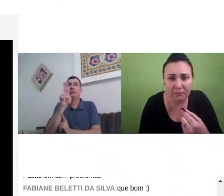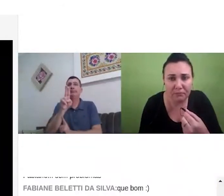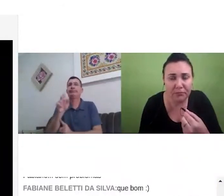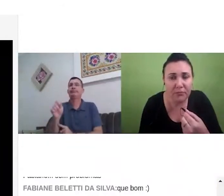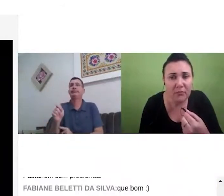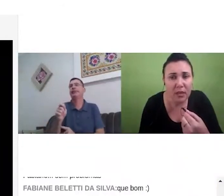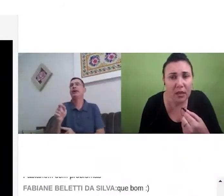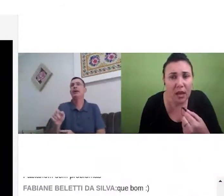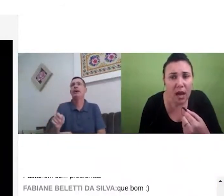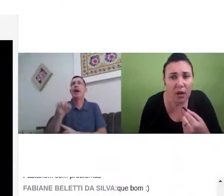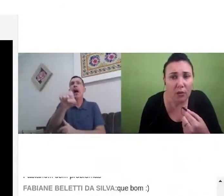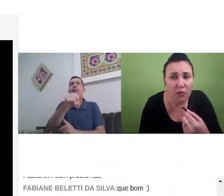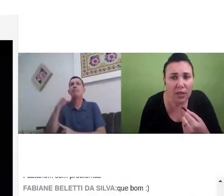né,